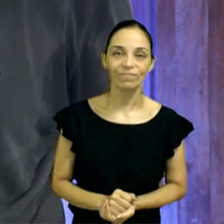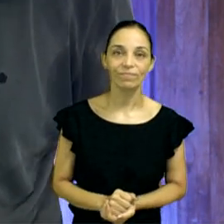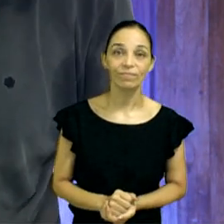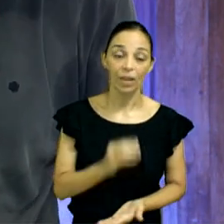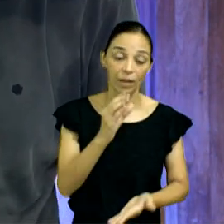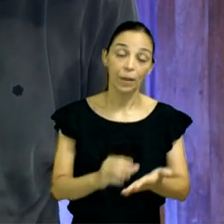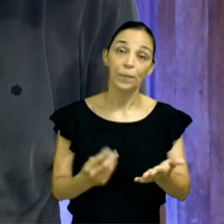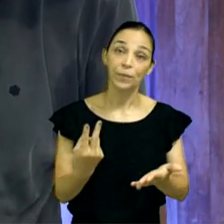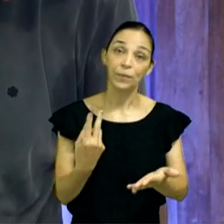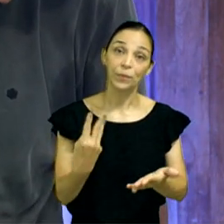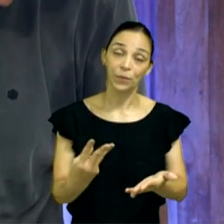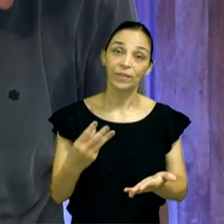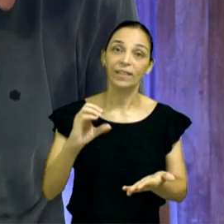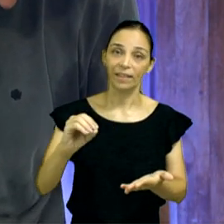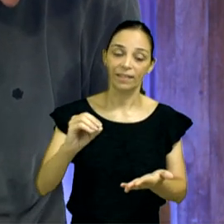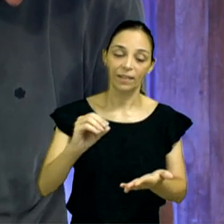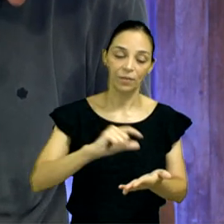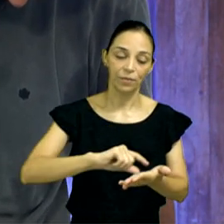Verso 19.